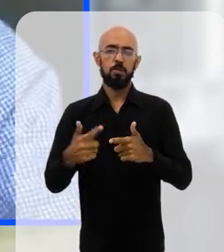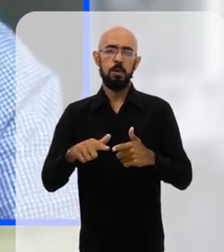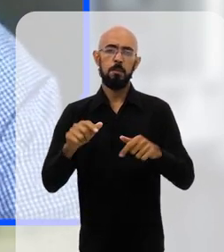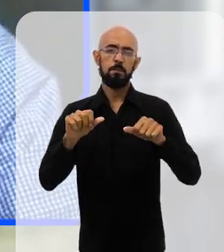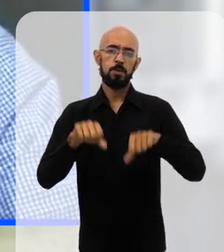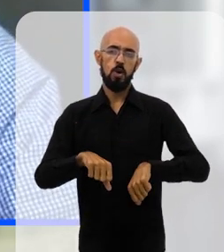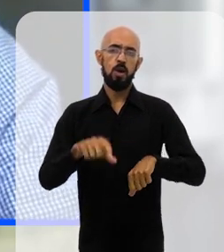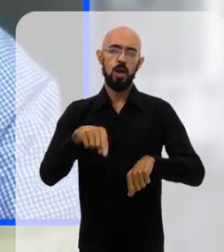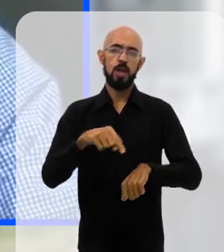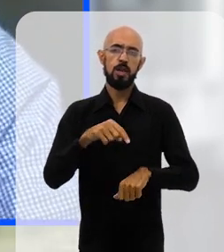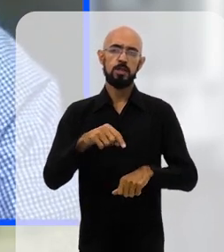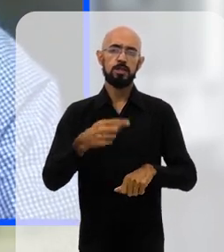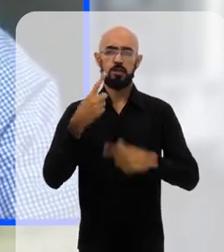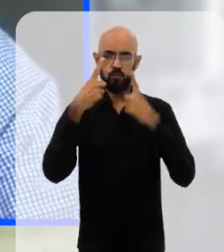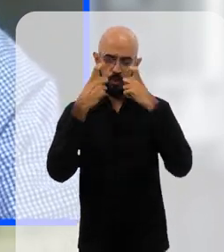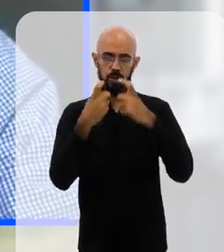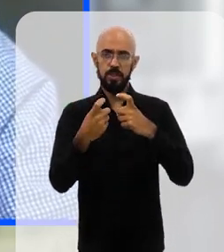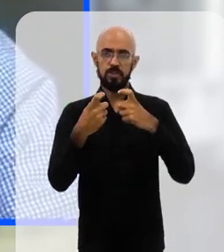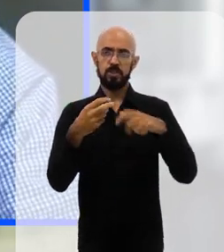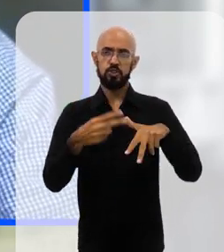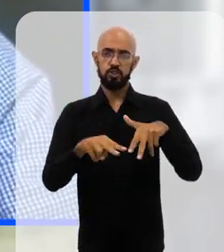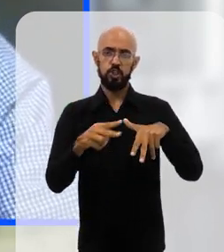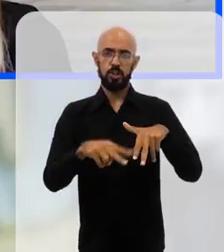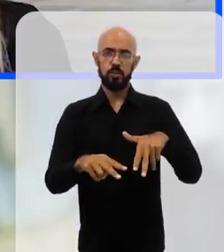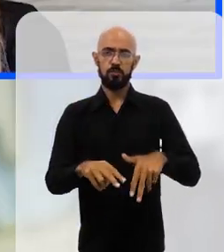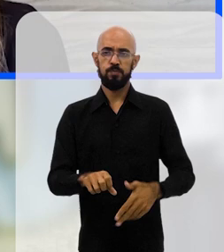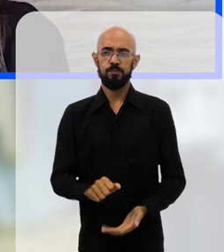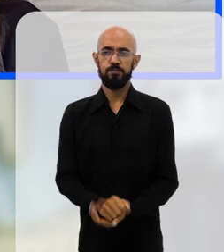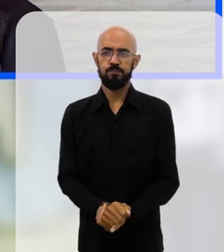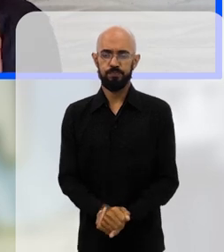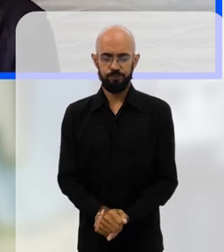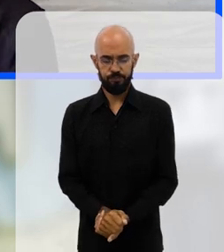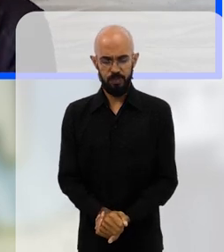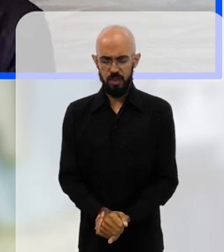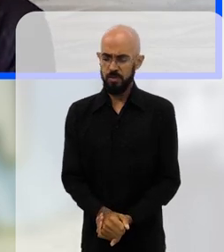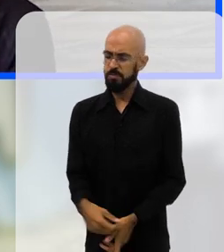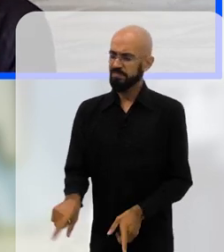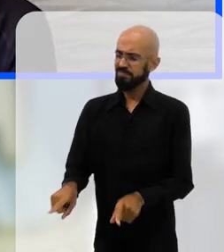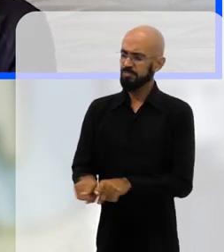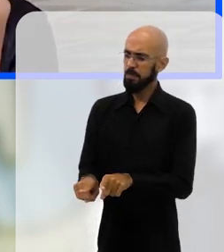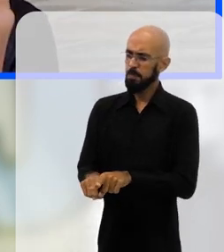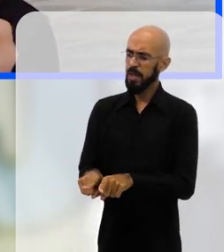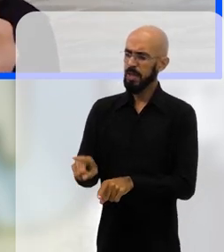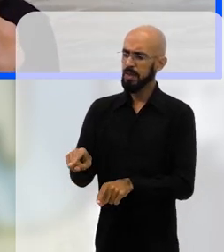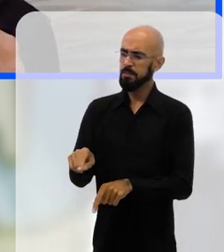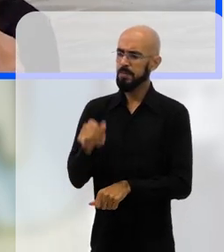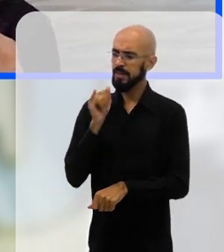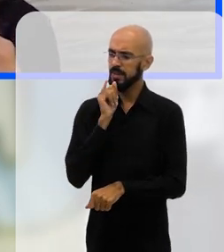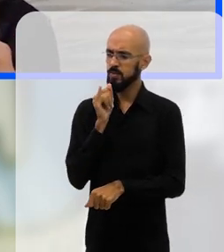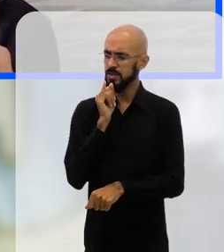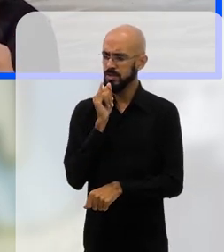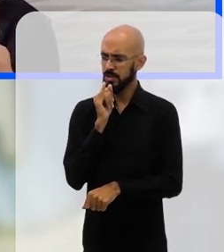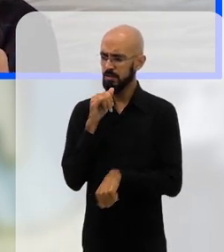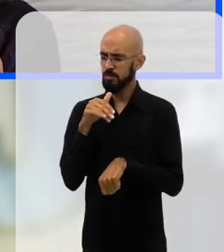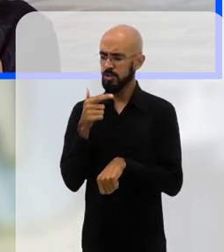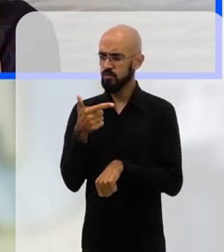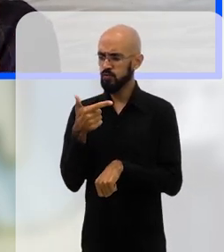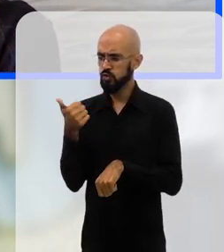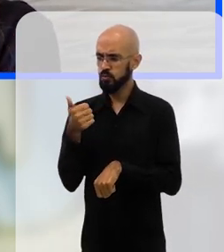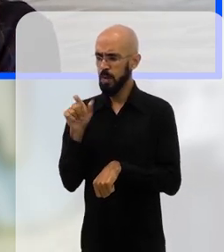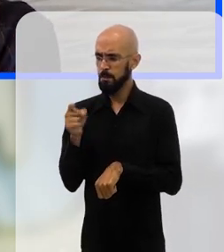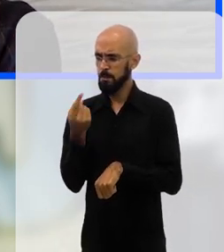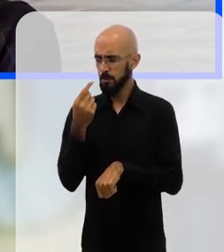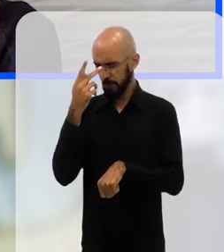deve a esse tipo de violência de gênero que eu comentei. E só para exemplificar ainda mais esse número de